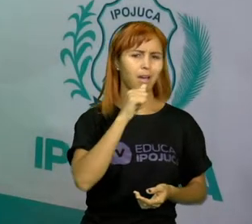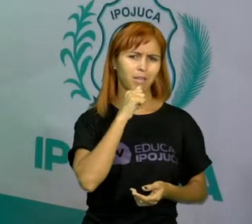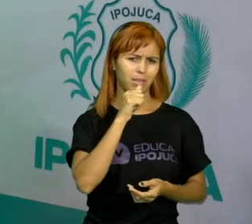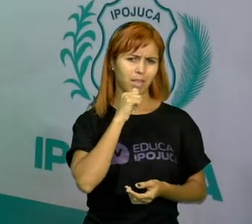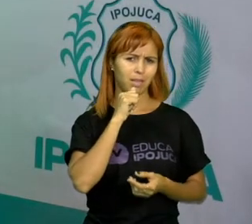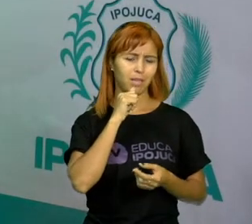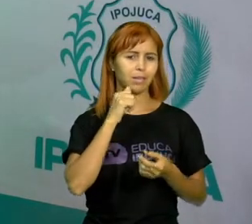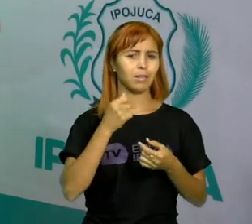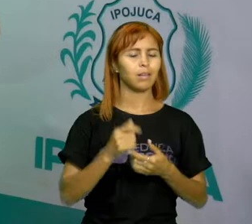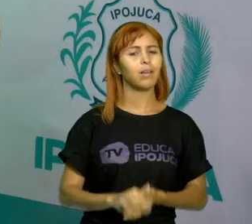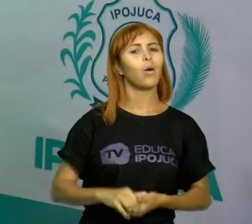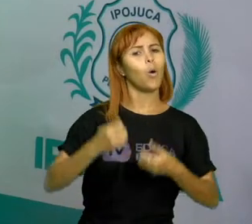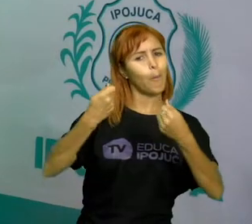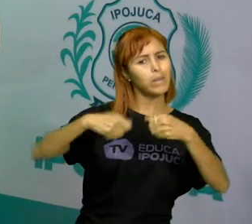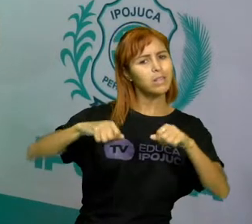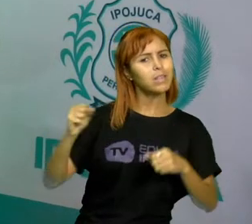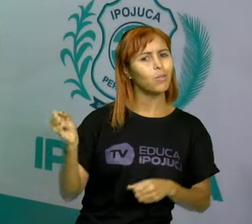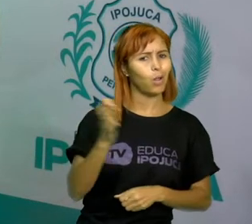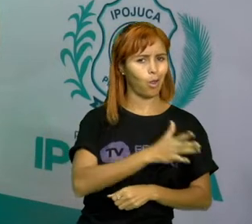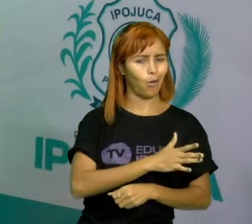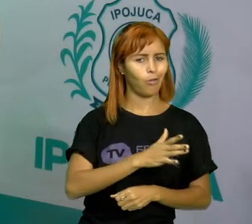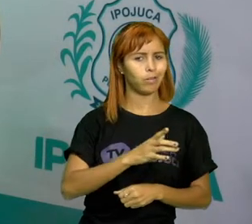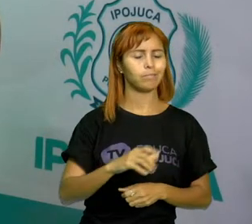sua ou precisou de uma nova?